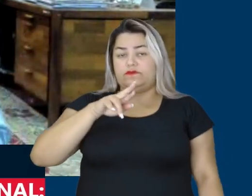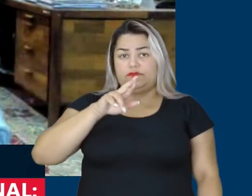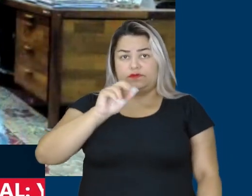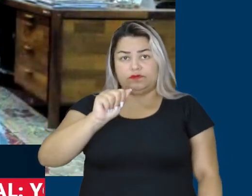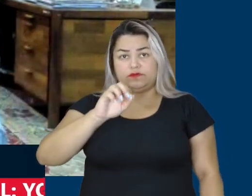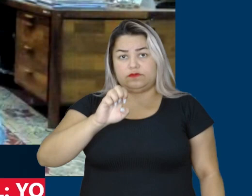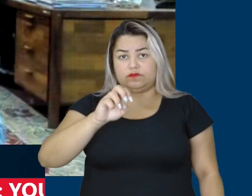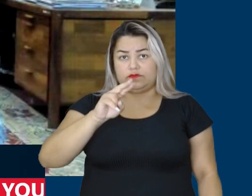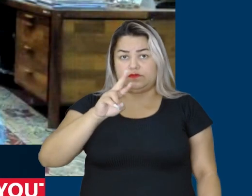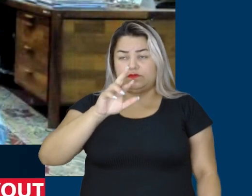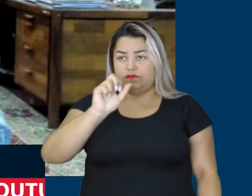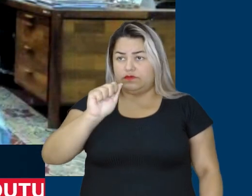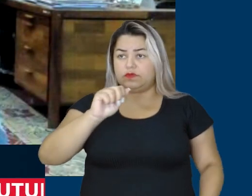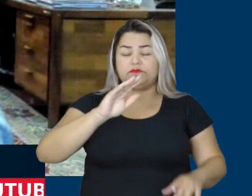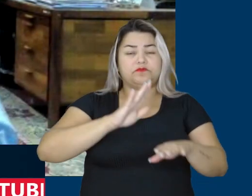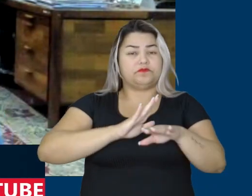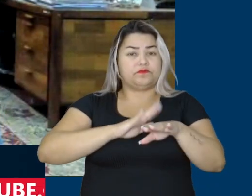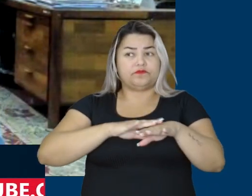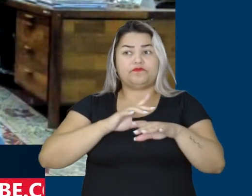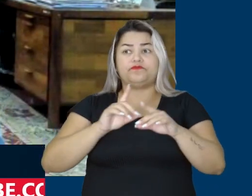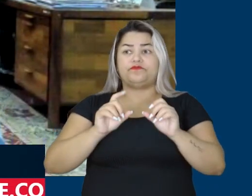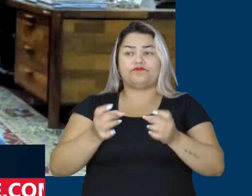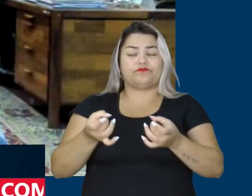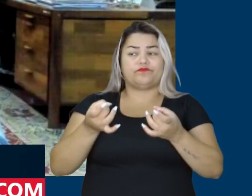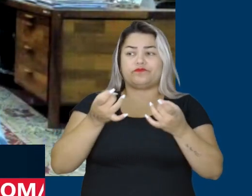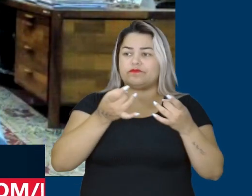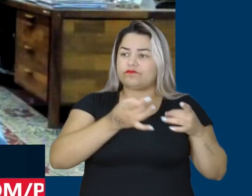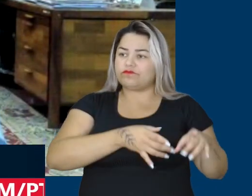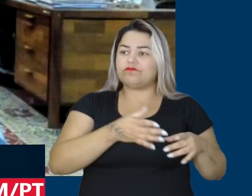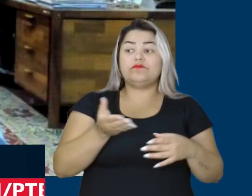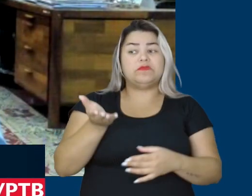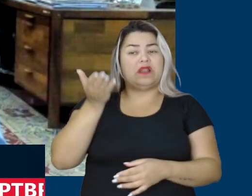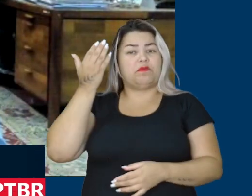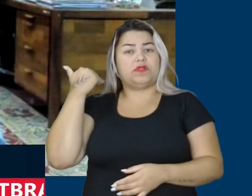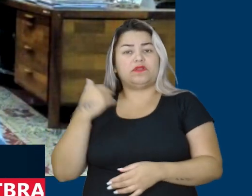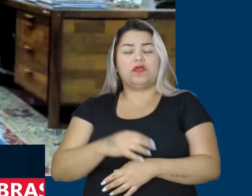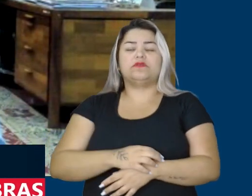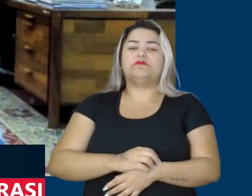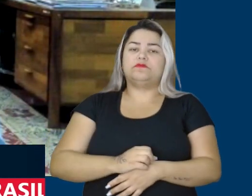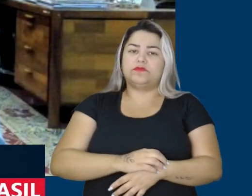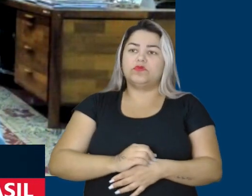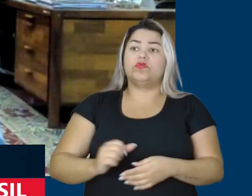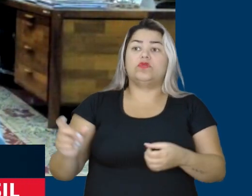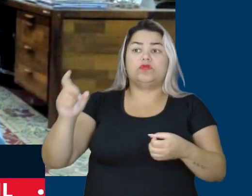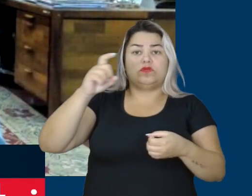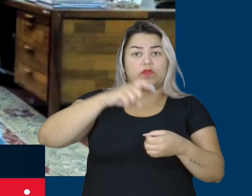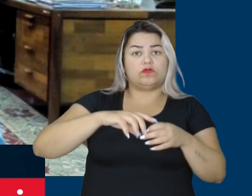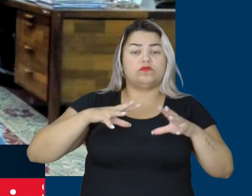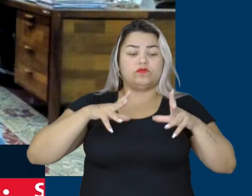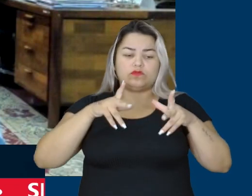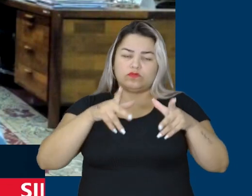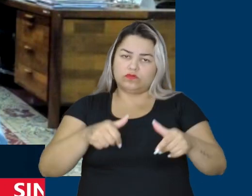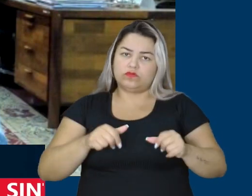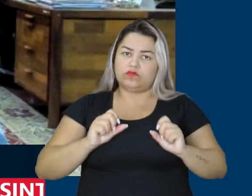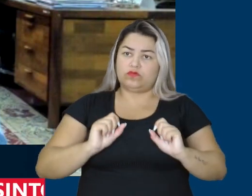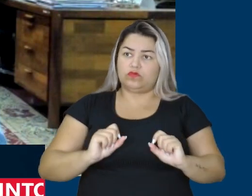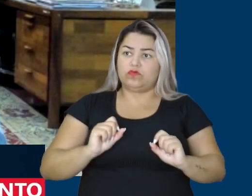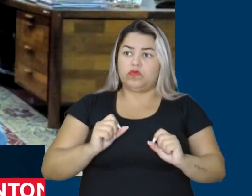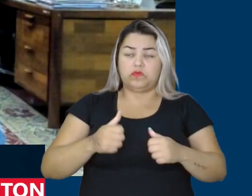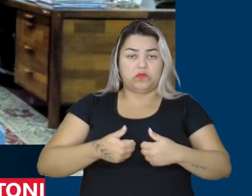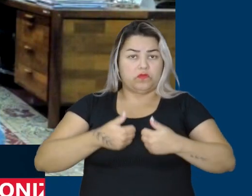Mas isso nós já vamos deixar para trás, se Deus quiser, e vamos botar o mercado brasileiro, a economia brasileira voar.